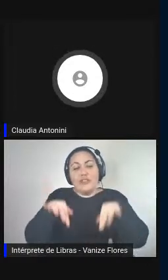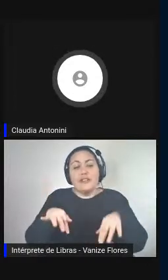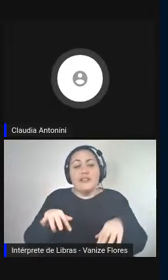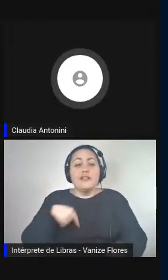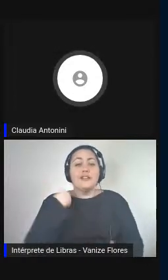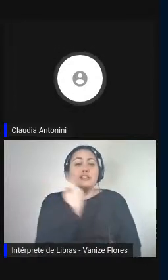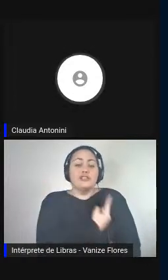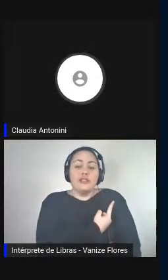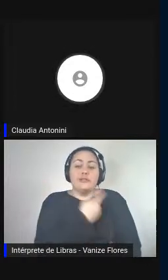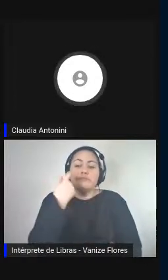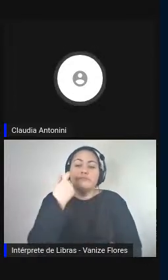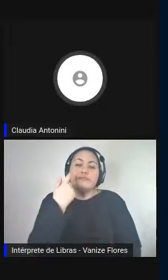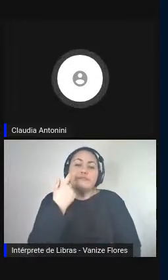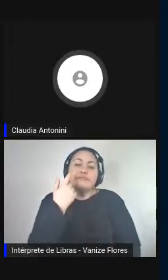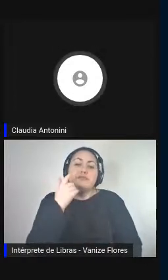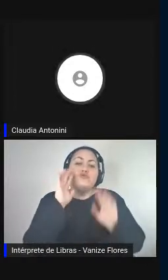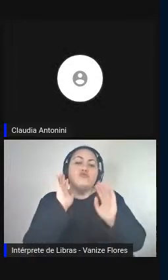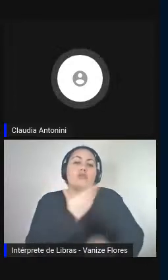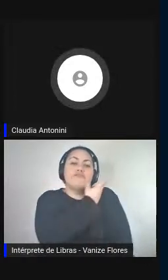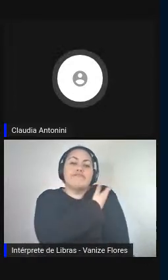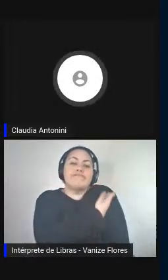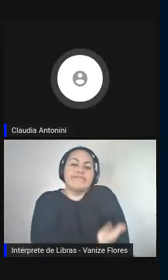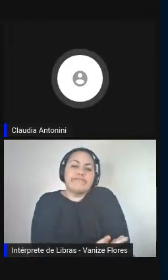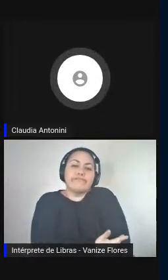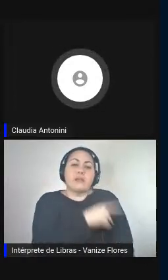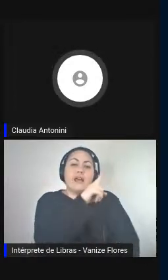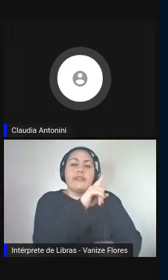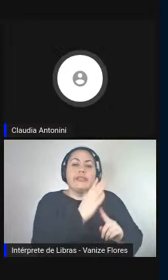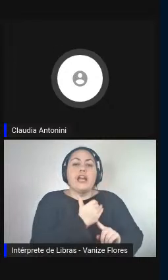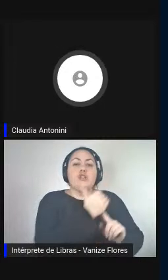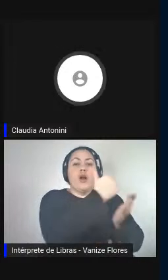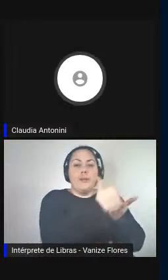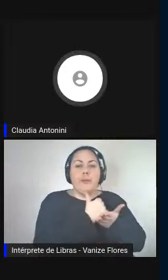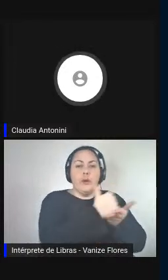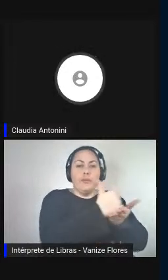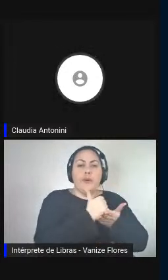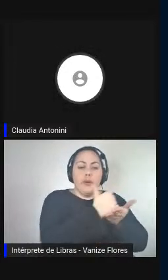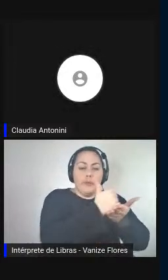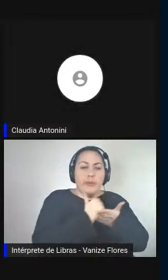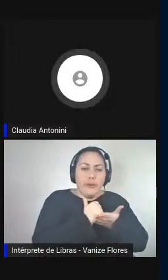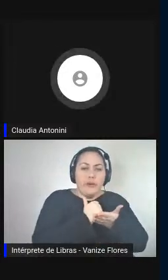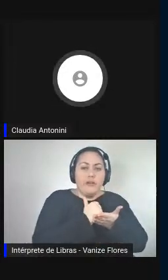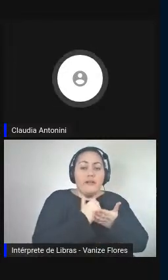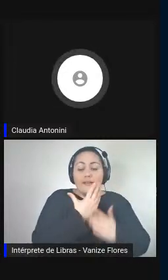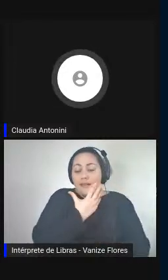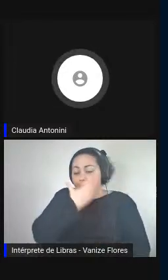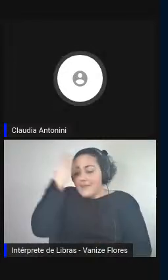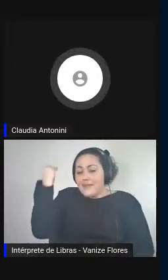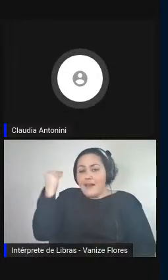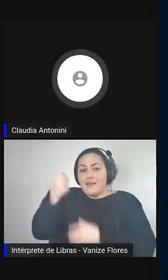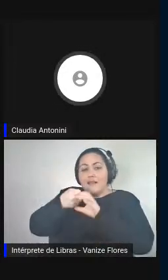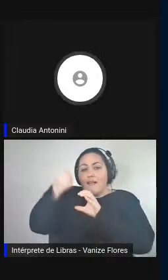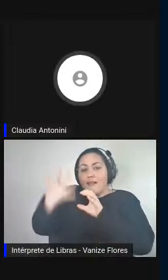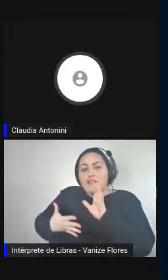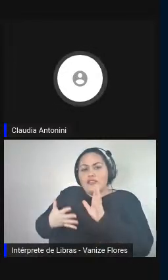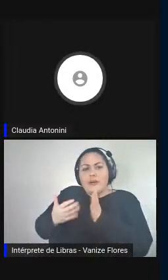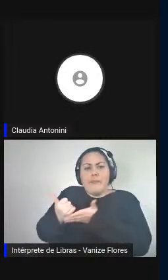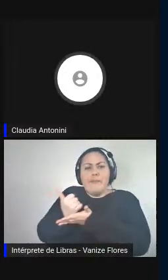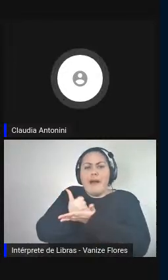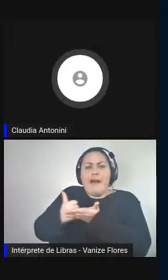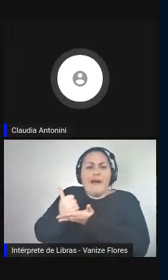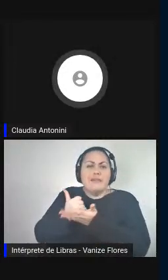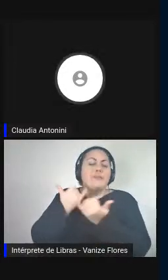ser auxiliados pela tecnologia e perder algumas competências básicas. Se imaginamos o uso da